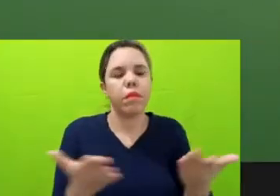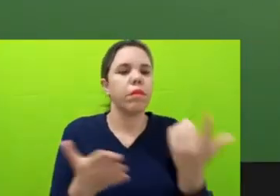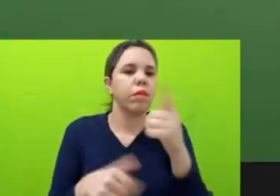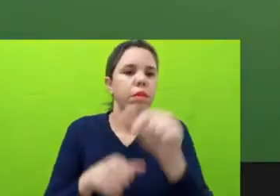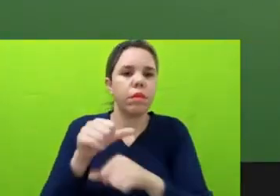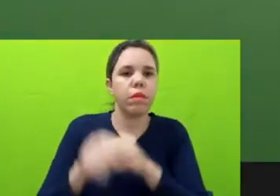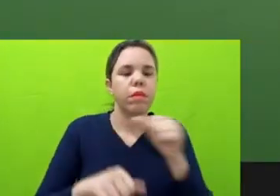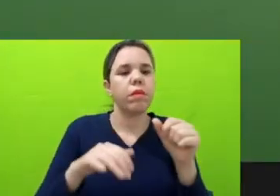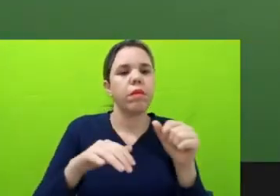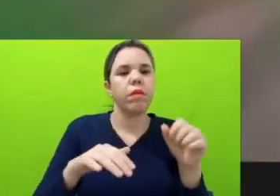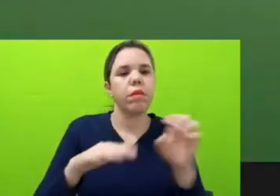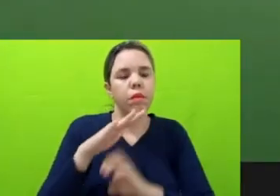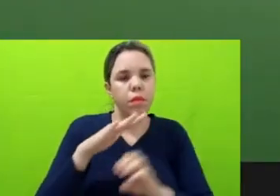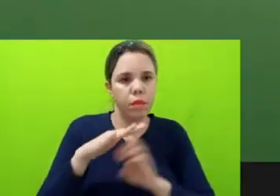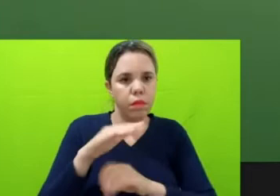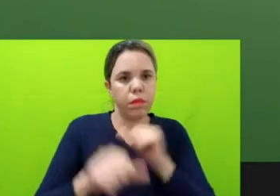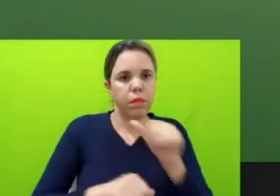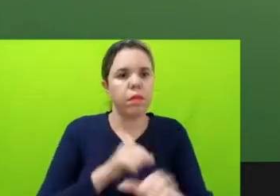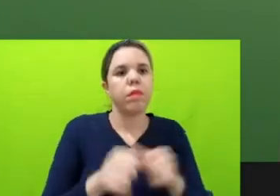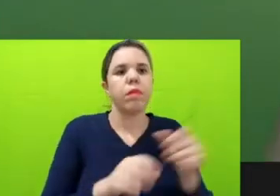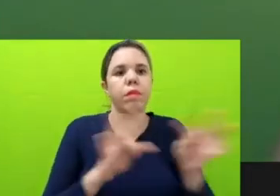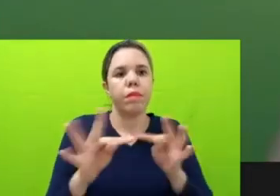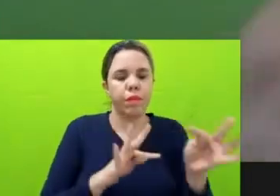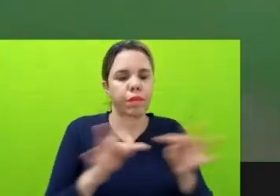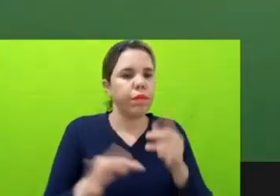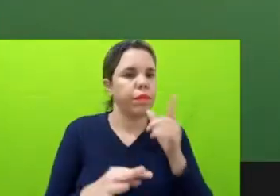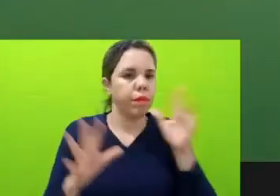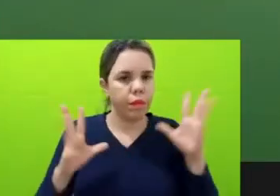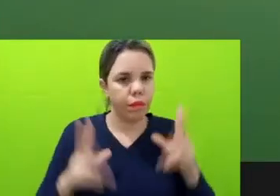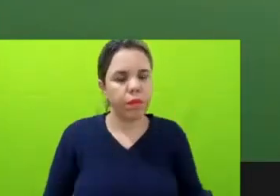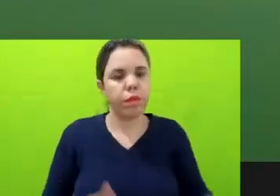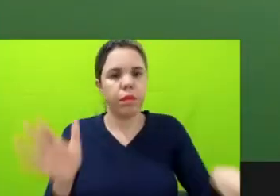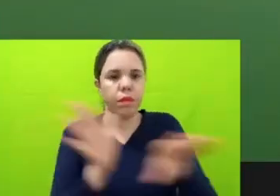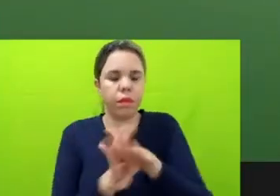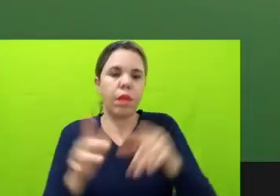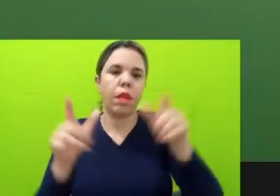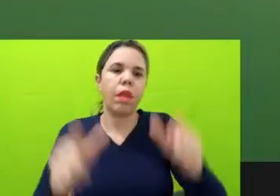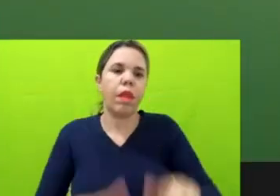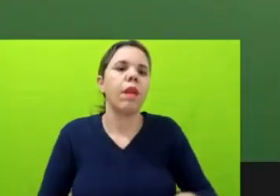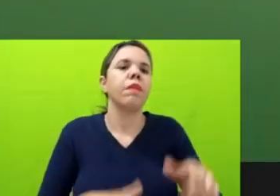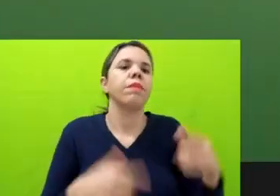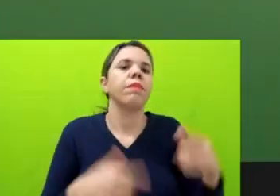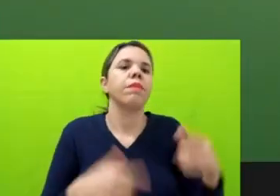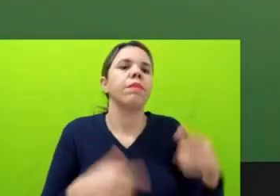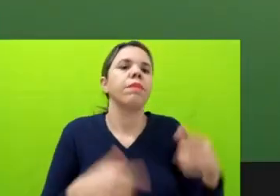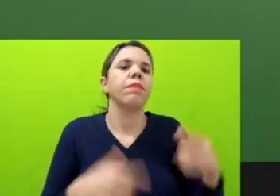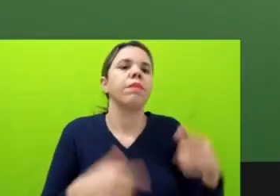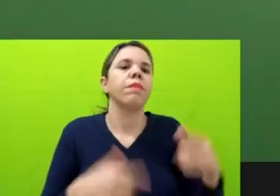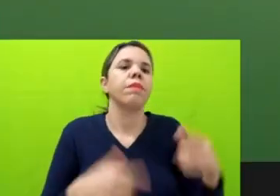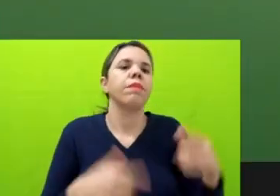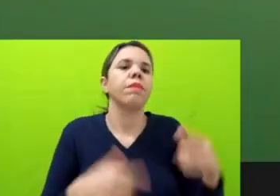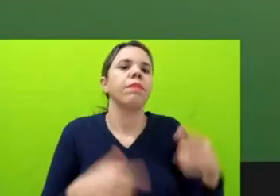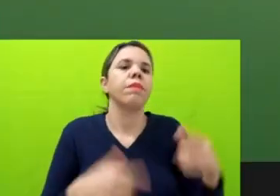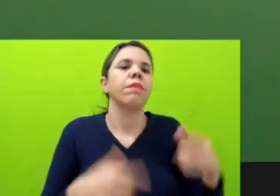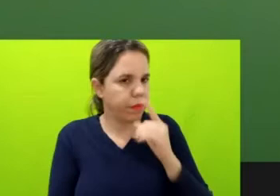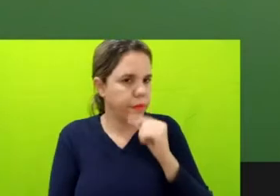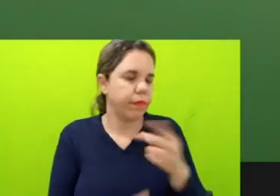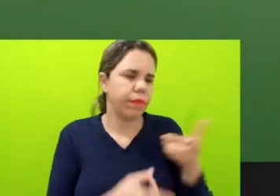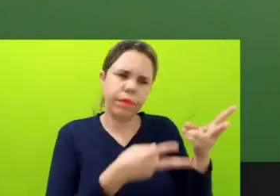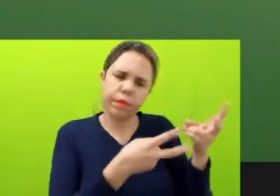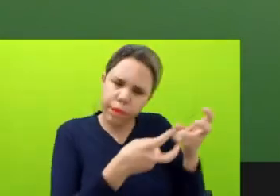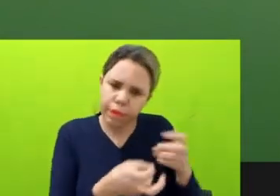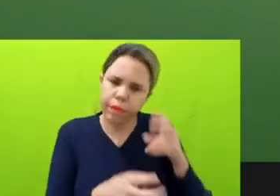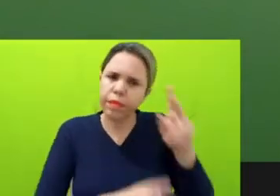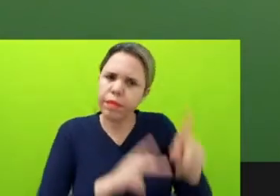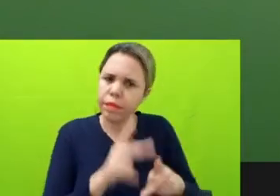problema realmente de chegar no local onde havia necessidade. E aí a gente começou a observar que as pessoas estavam construindo poços artesianos